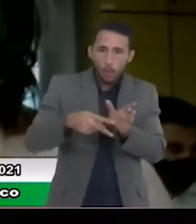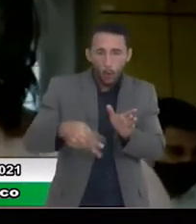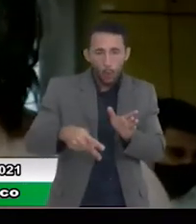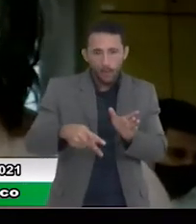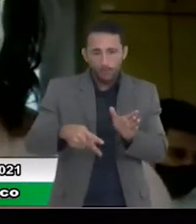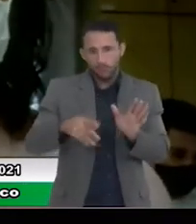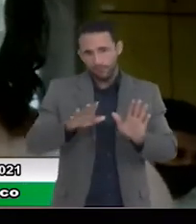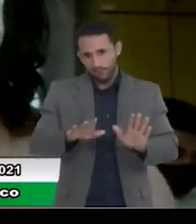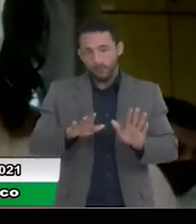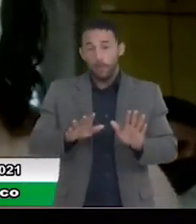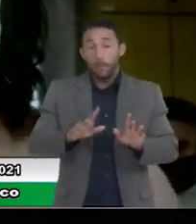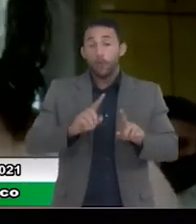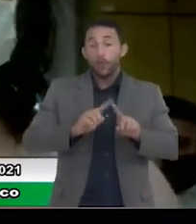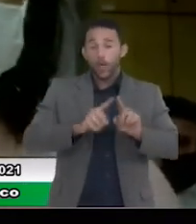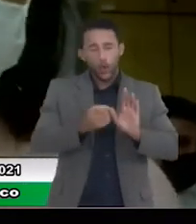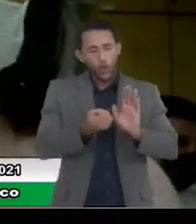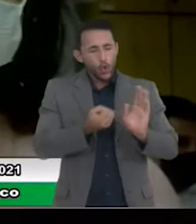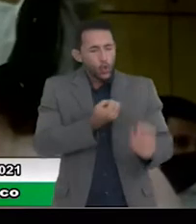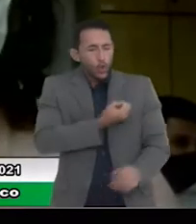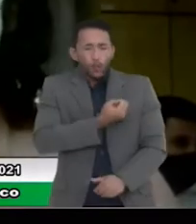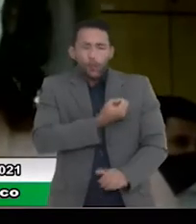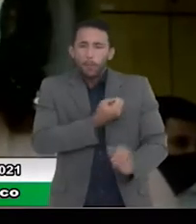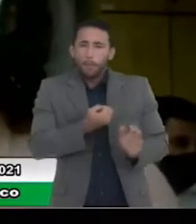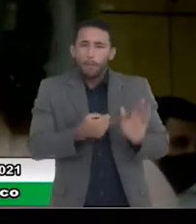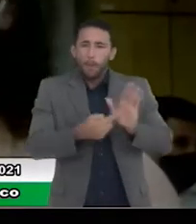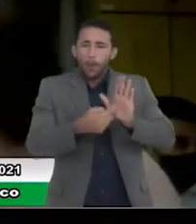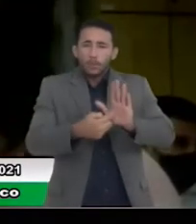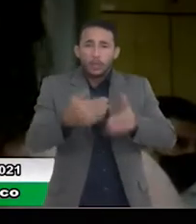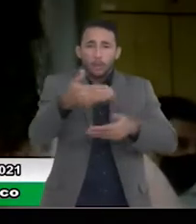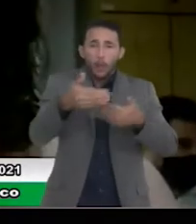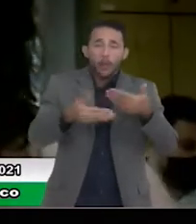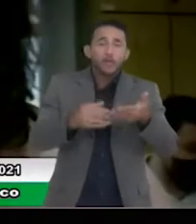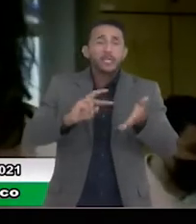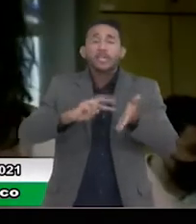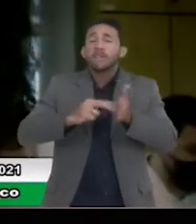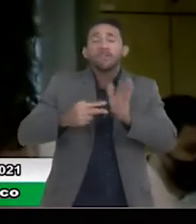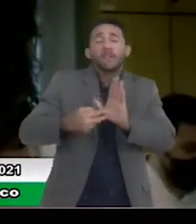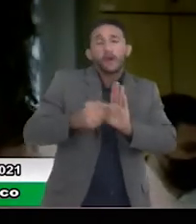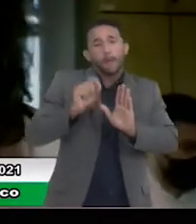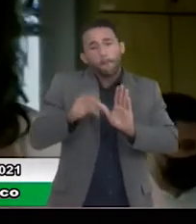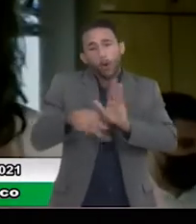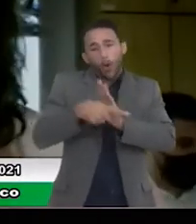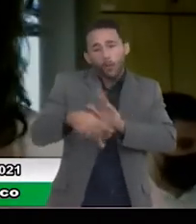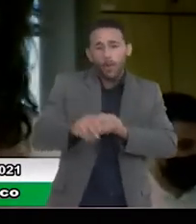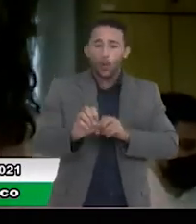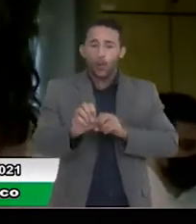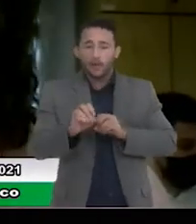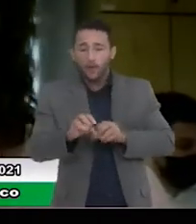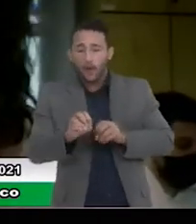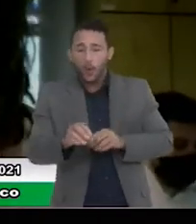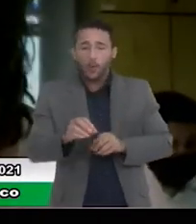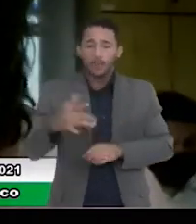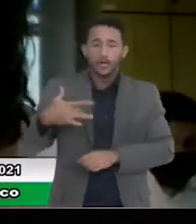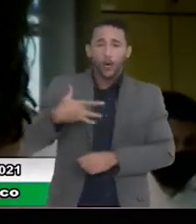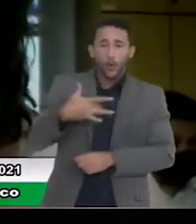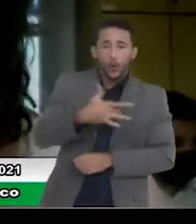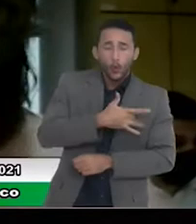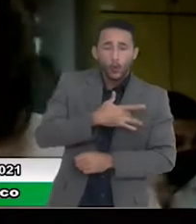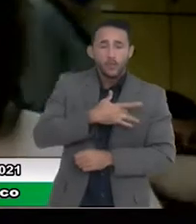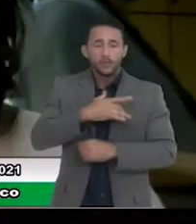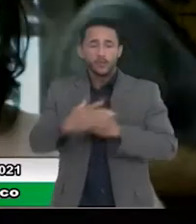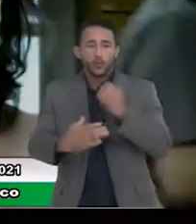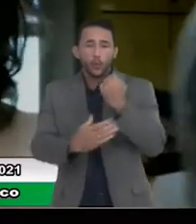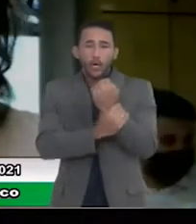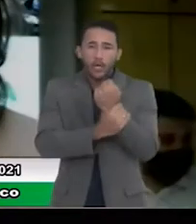entendam que os números que a gente está falando aqui são políticas de saúde, de educação, de inclusão social, de trabalho, de segurança pública,